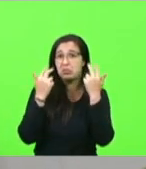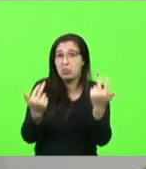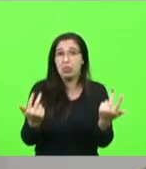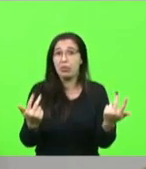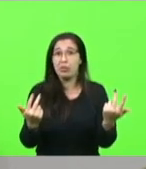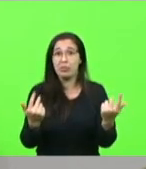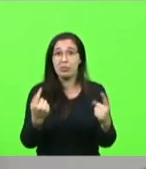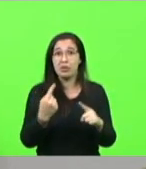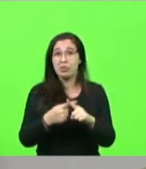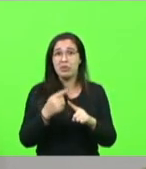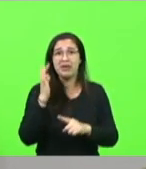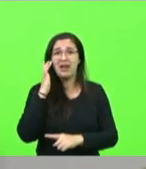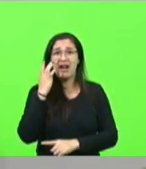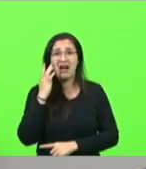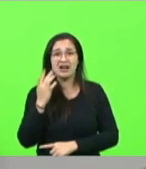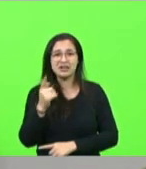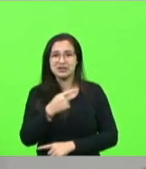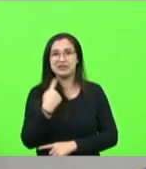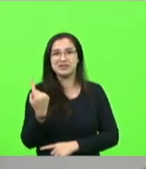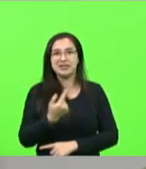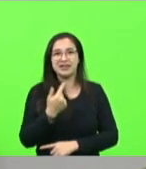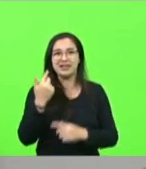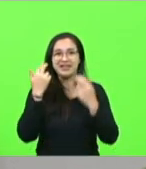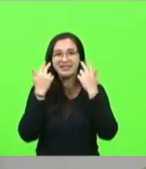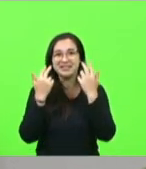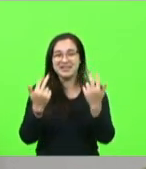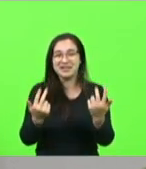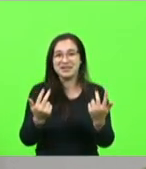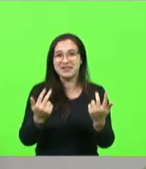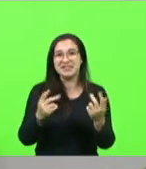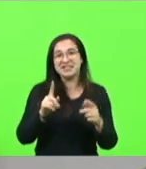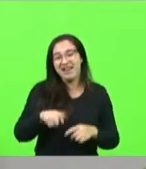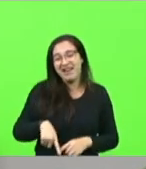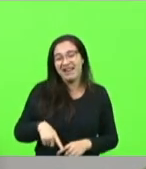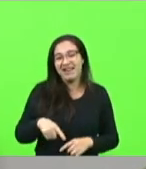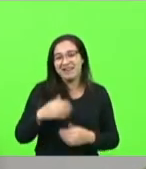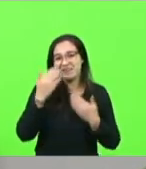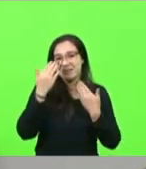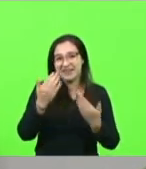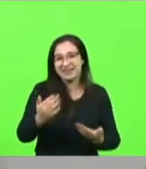tem muita gente que acha que a gente não é normal, mas é isso, muito obrigado.